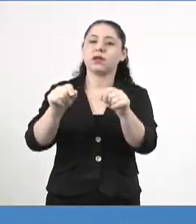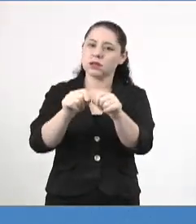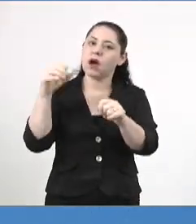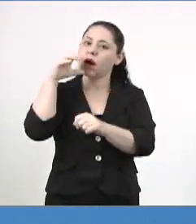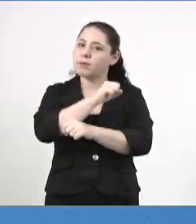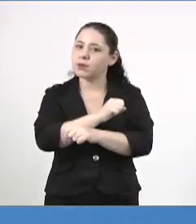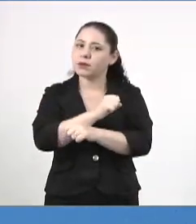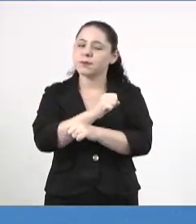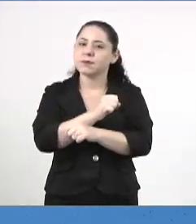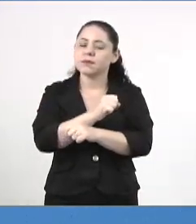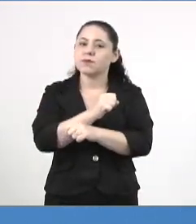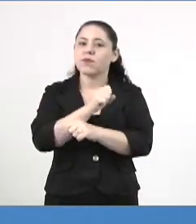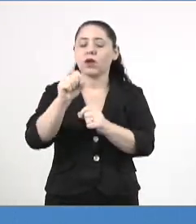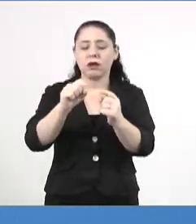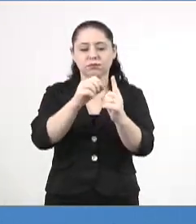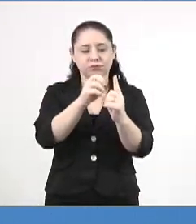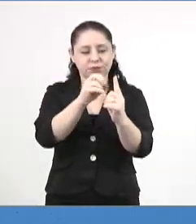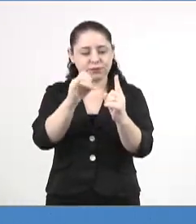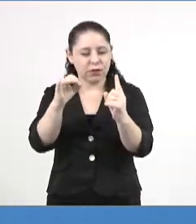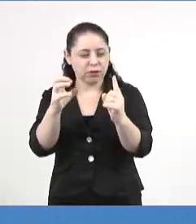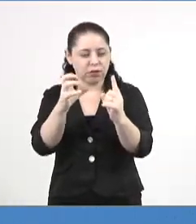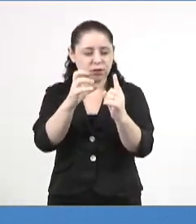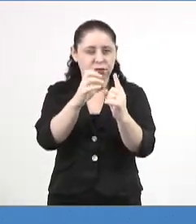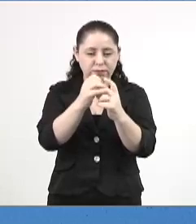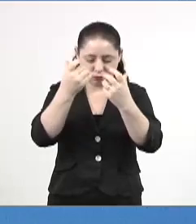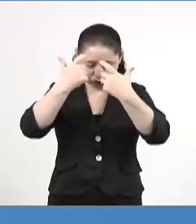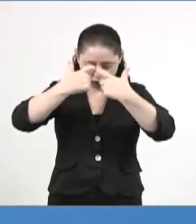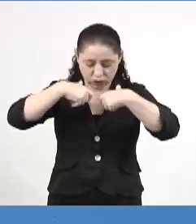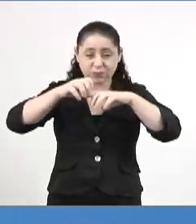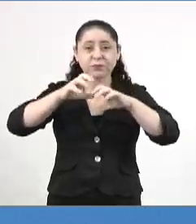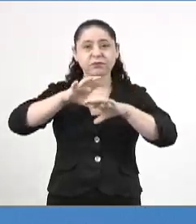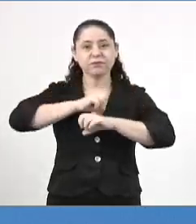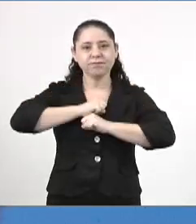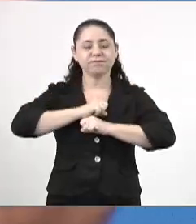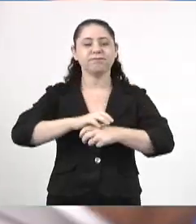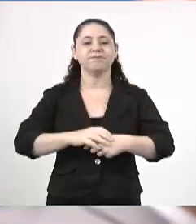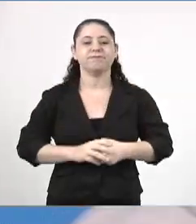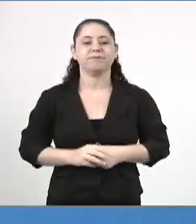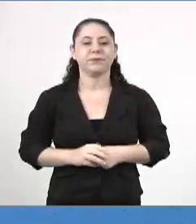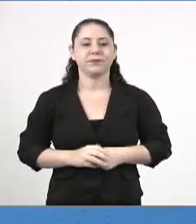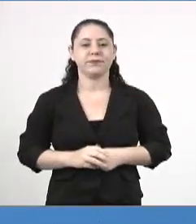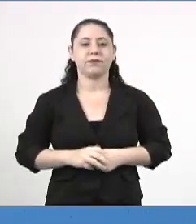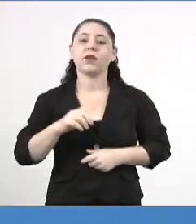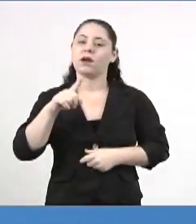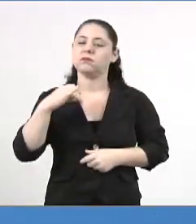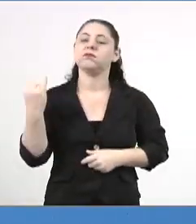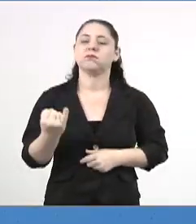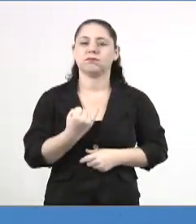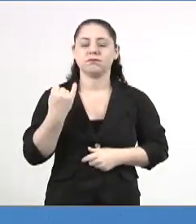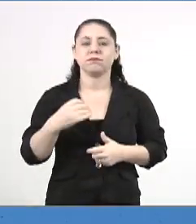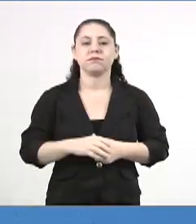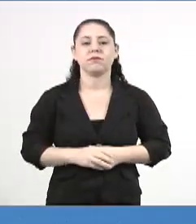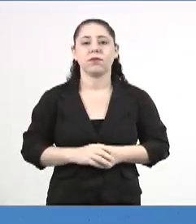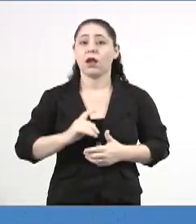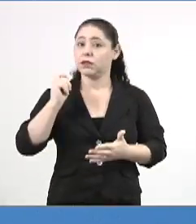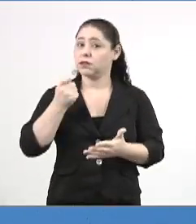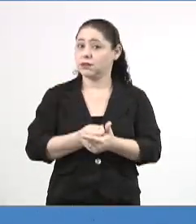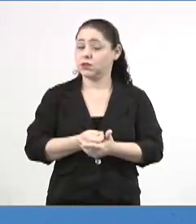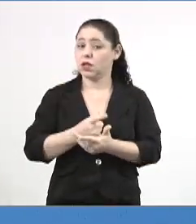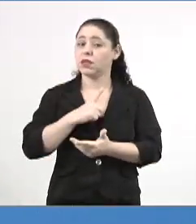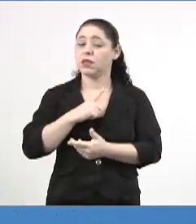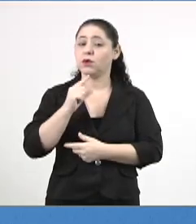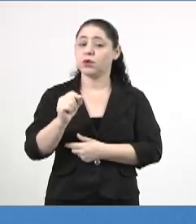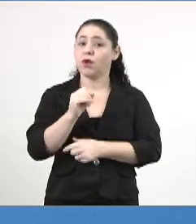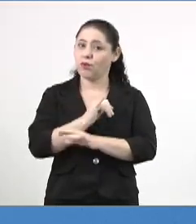composto, que passa para a comida e entra em nosso corpo. Assim, é de extrema importância exigir que haja ao menos